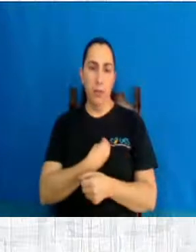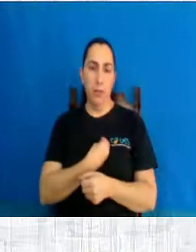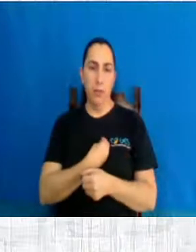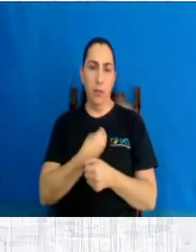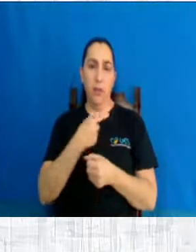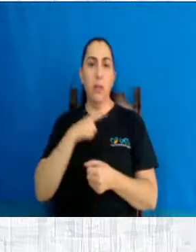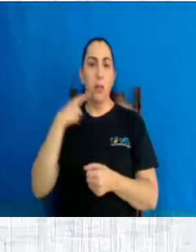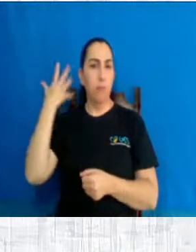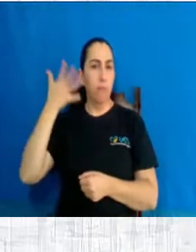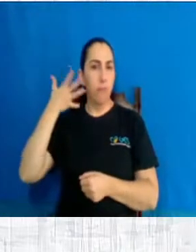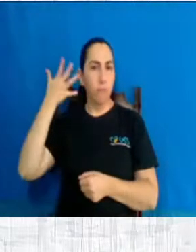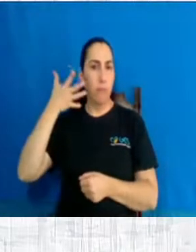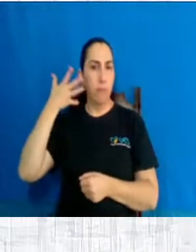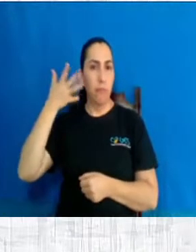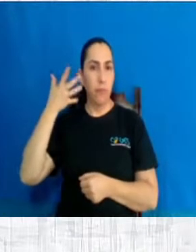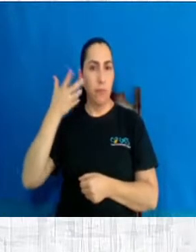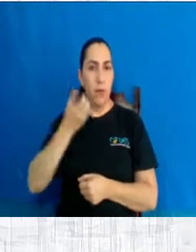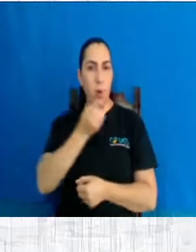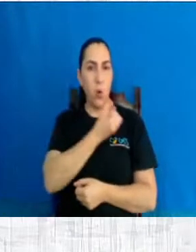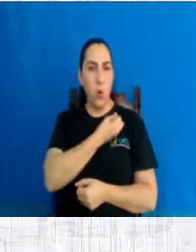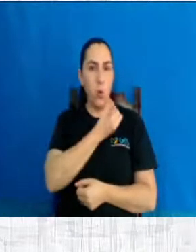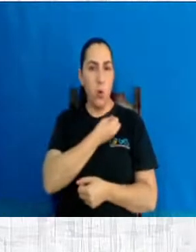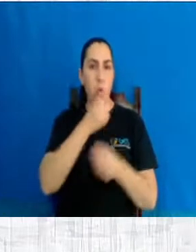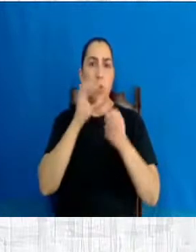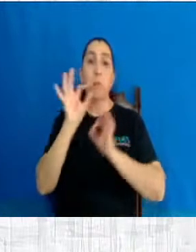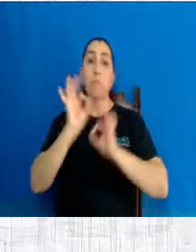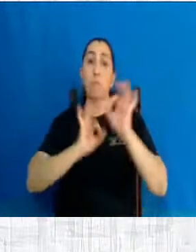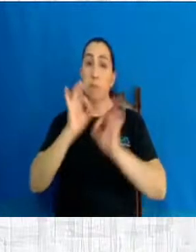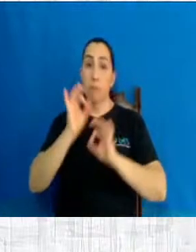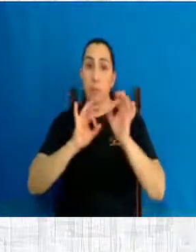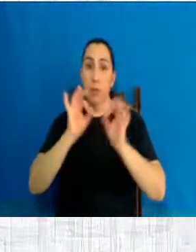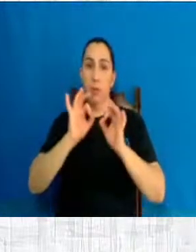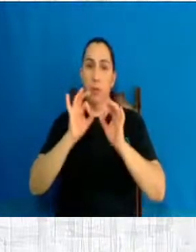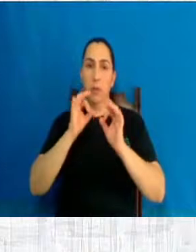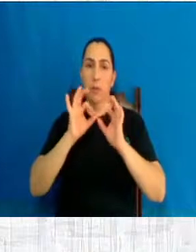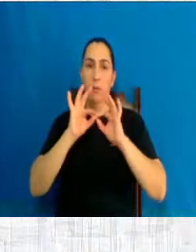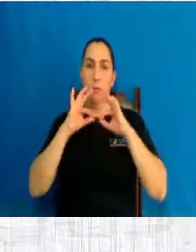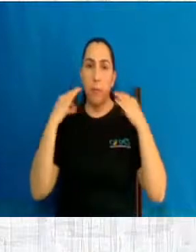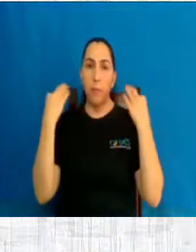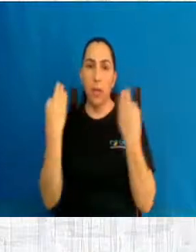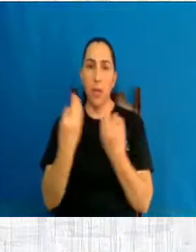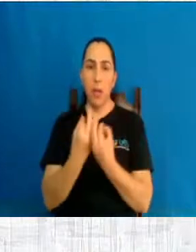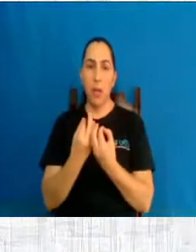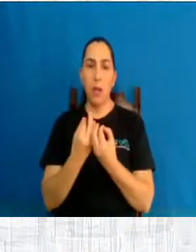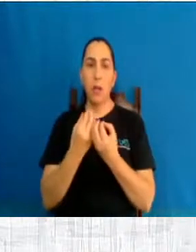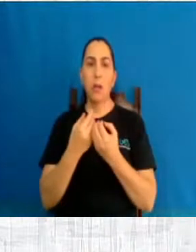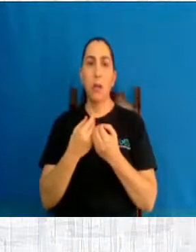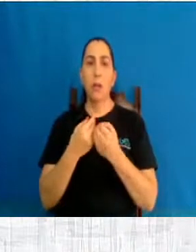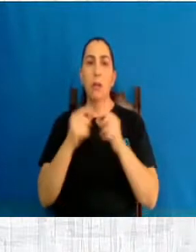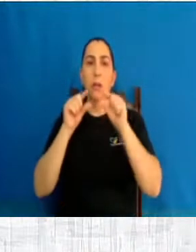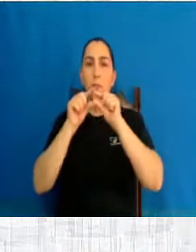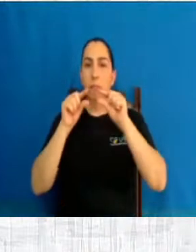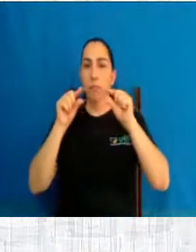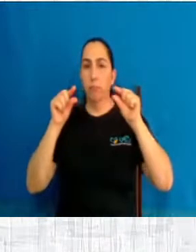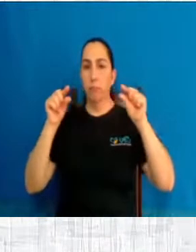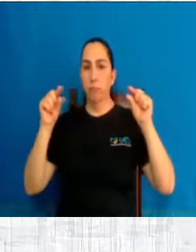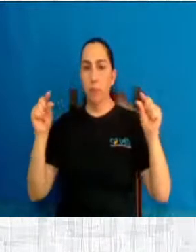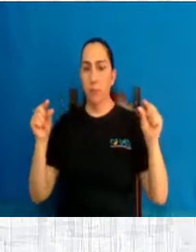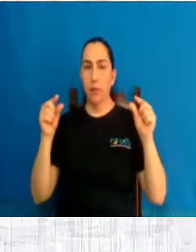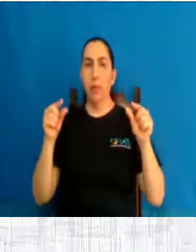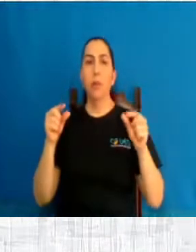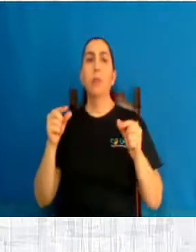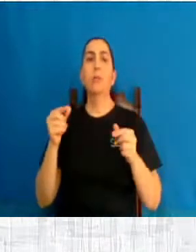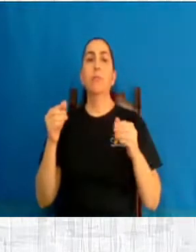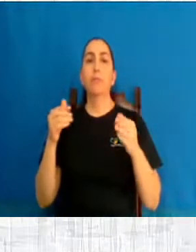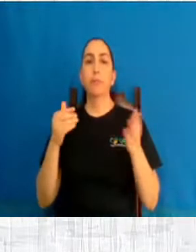limitação injustificada do número de filhos ou planejamento familiar. Está no YouTube. Essa palestra se chama Força Sublime do Amor, se você quiser conferir.